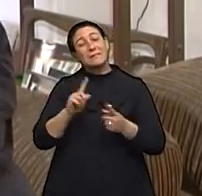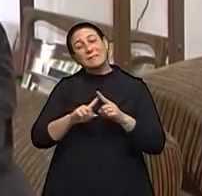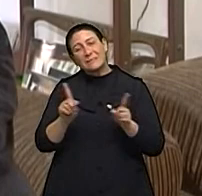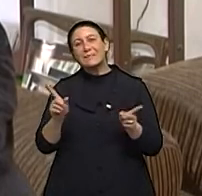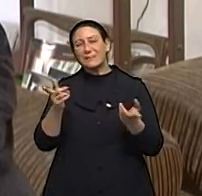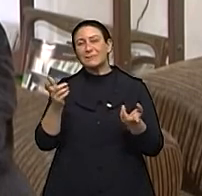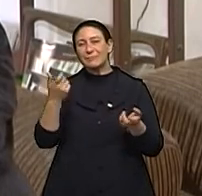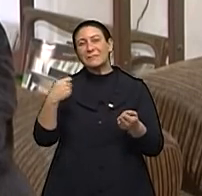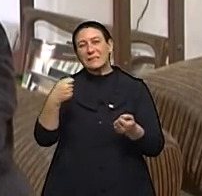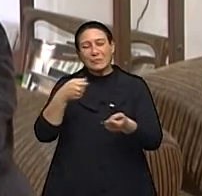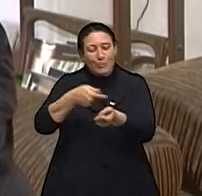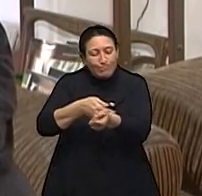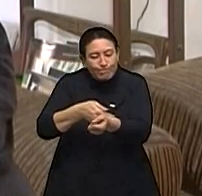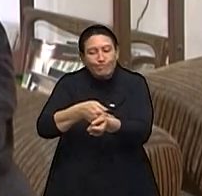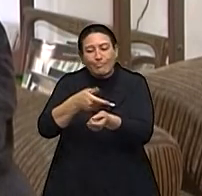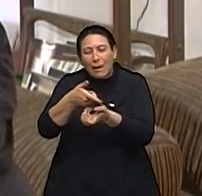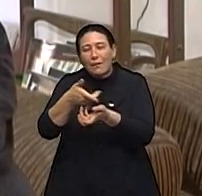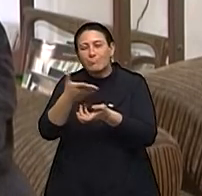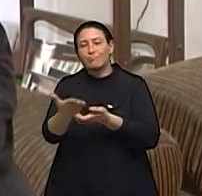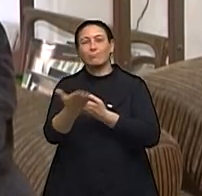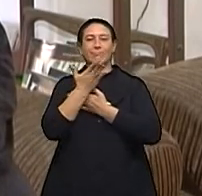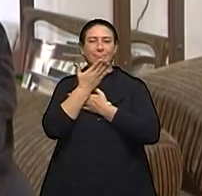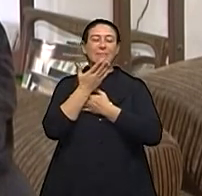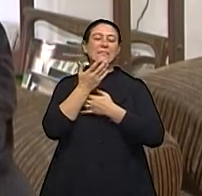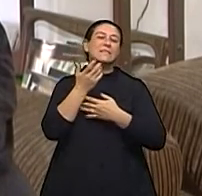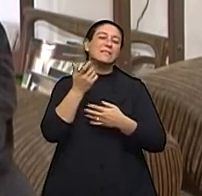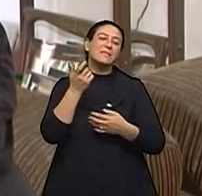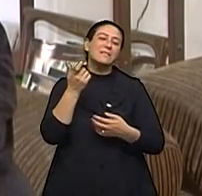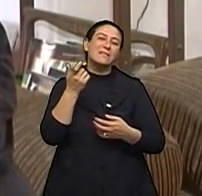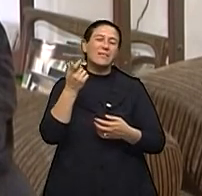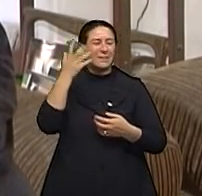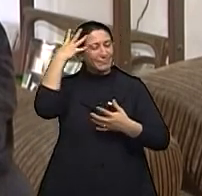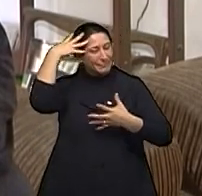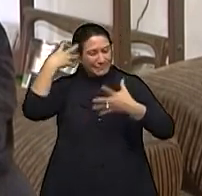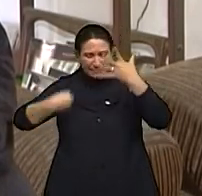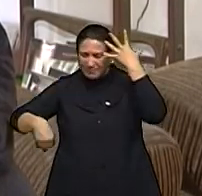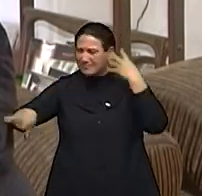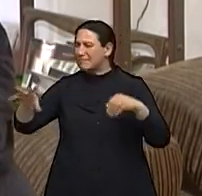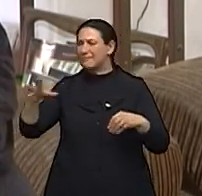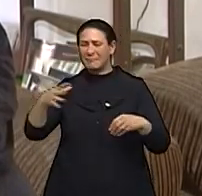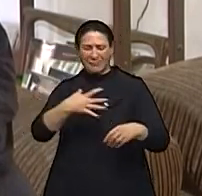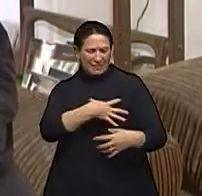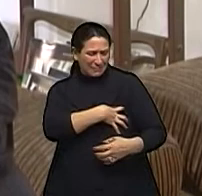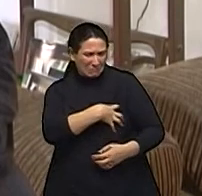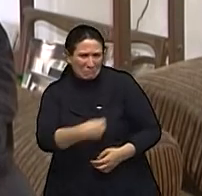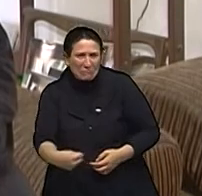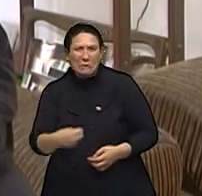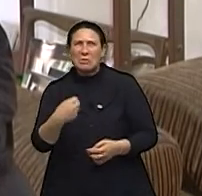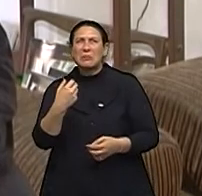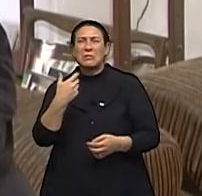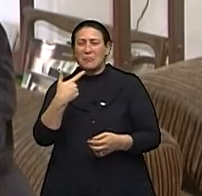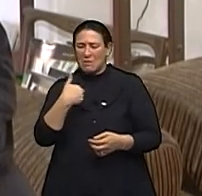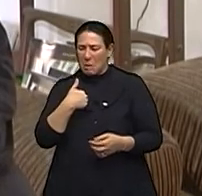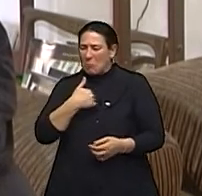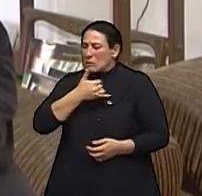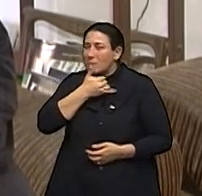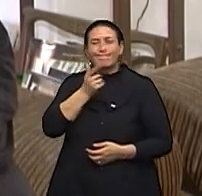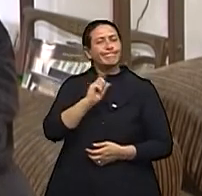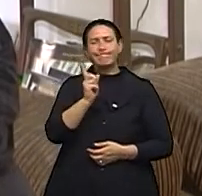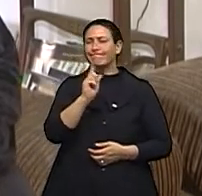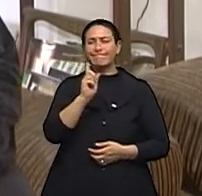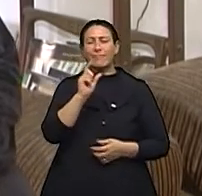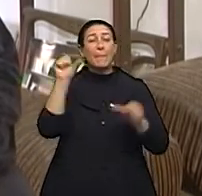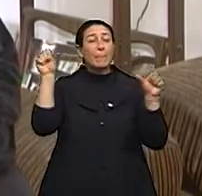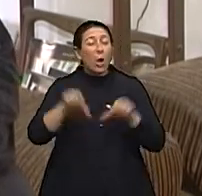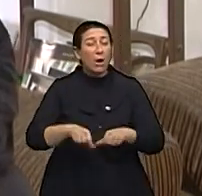foi a pior fase, foi a químio. Nem a perda do cabelo não foi, nem a retirada da mama, porque eu